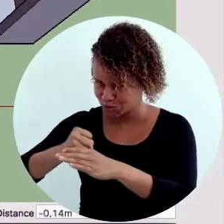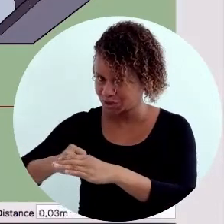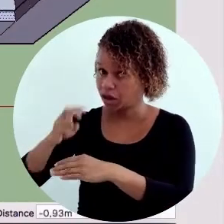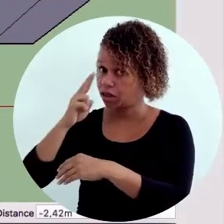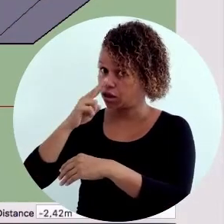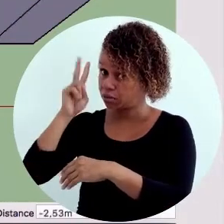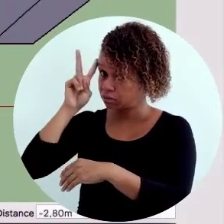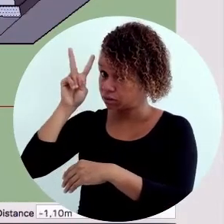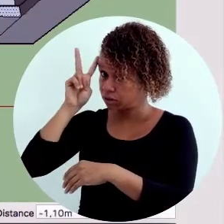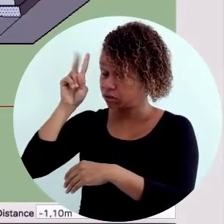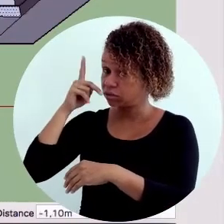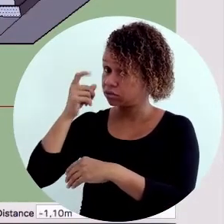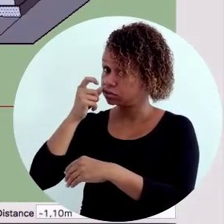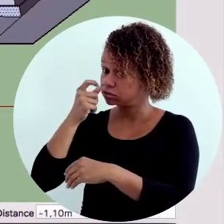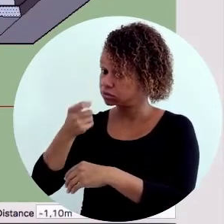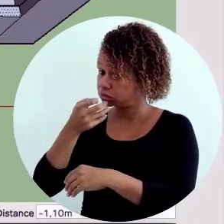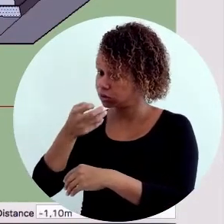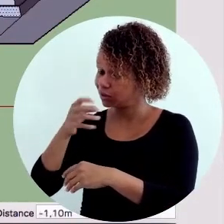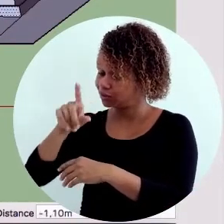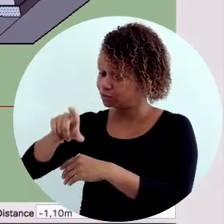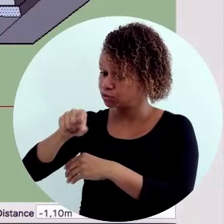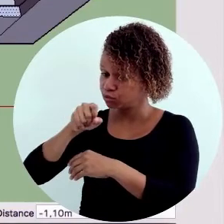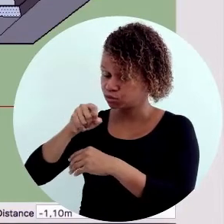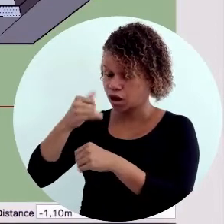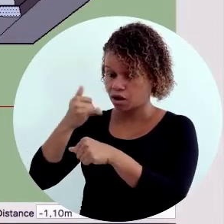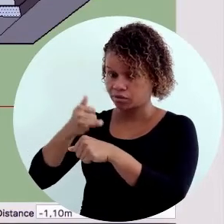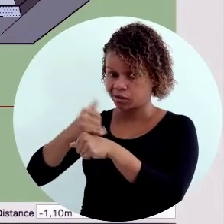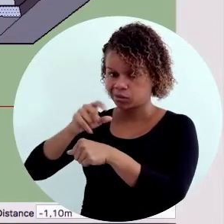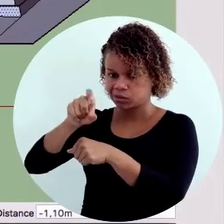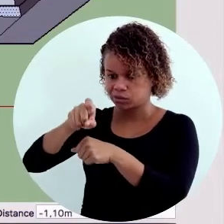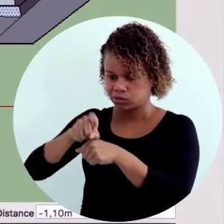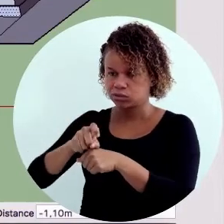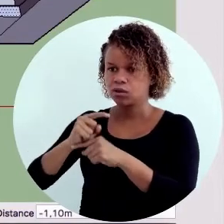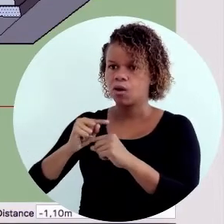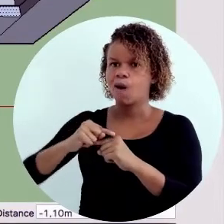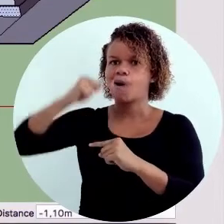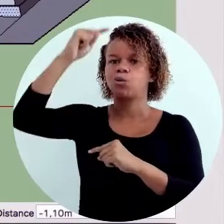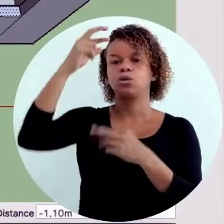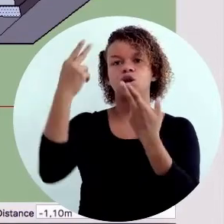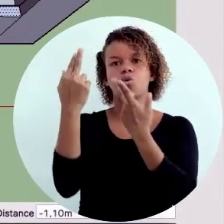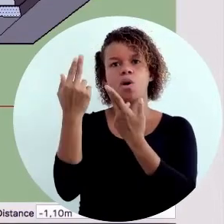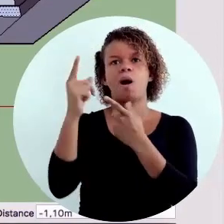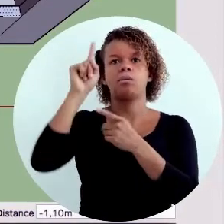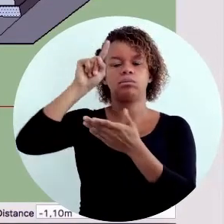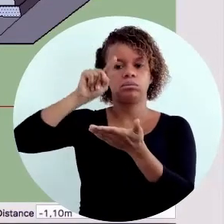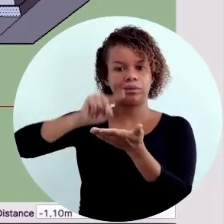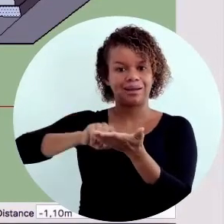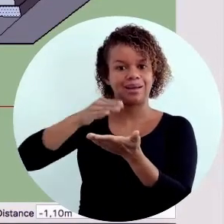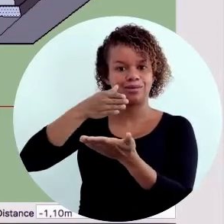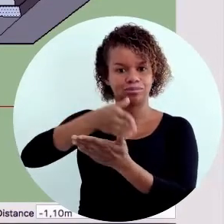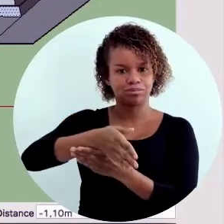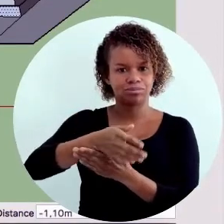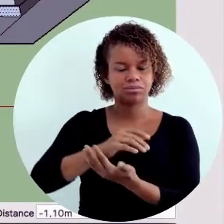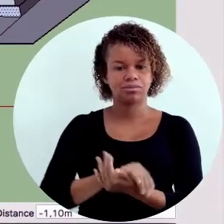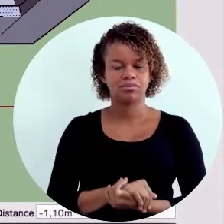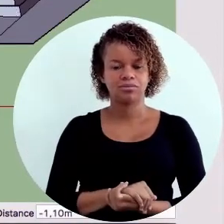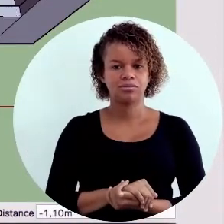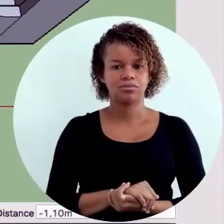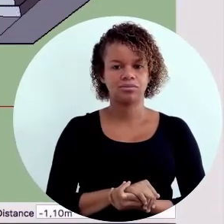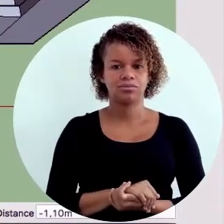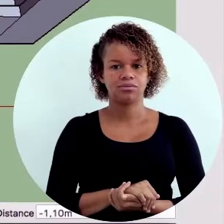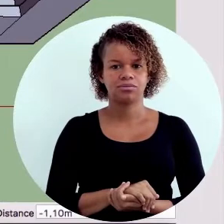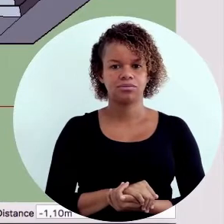cozinha. Lembrando dessa dica de puxar a ferramenta para outra altura igual. Clicando.